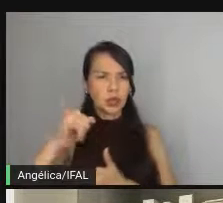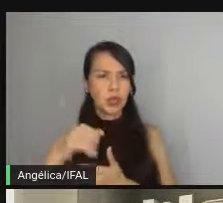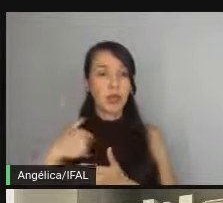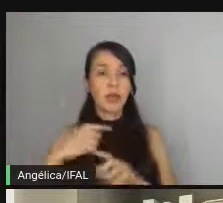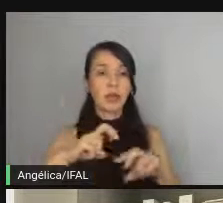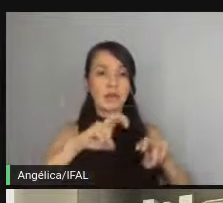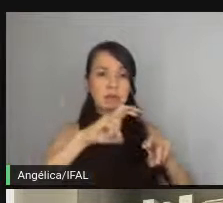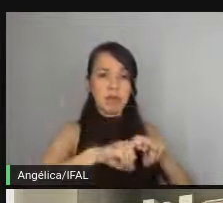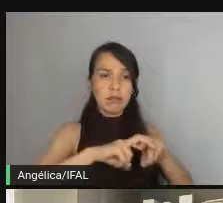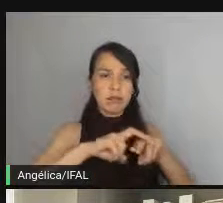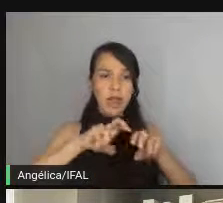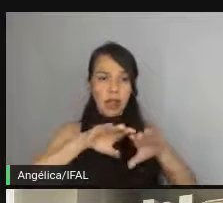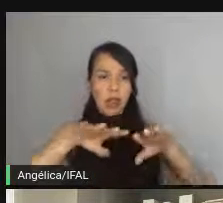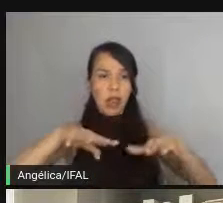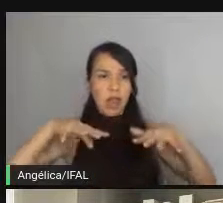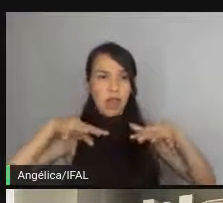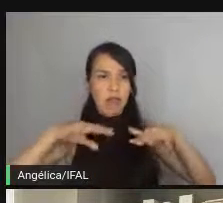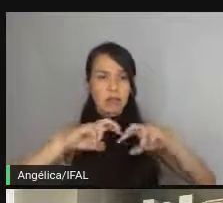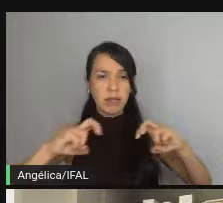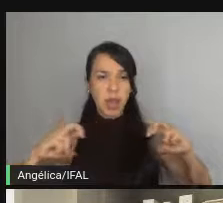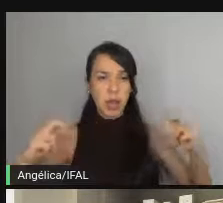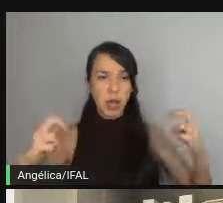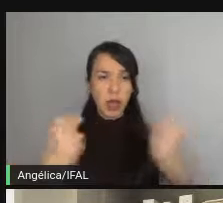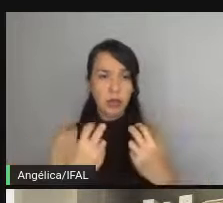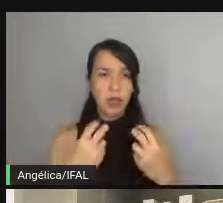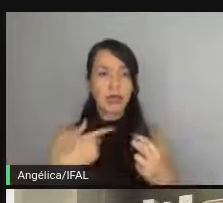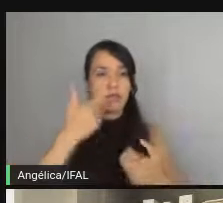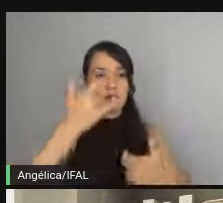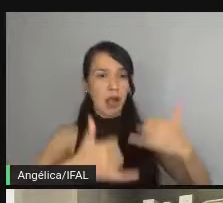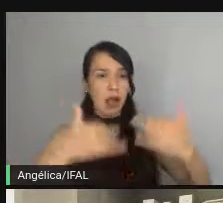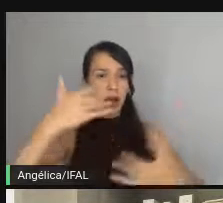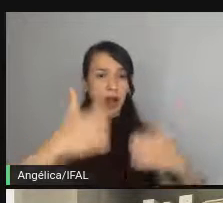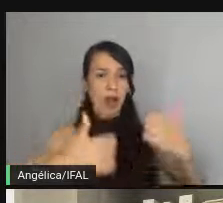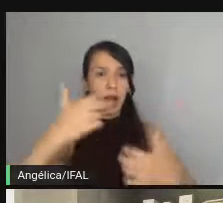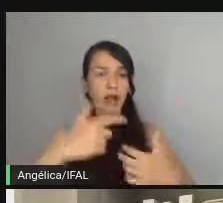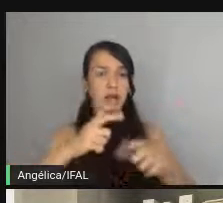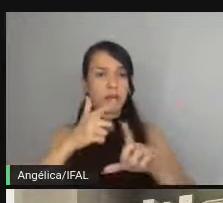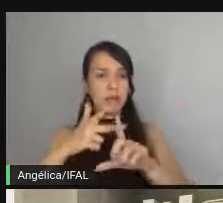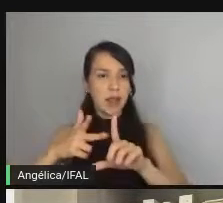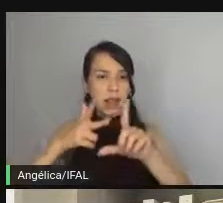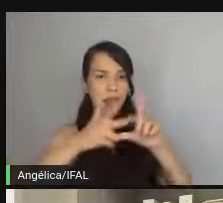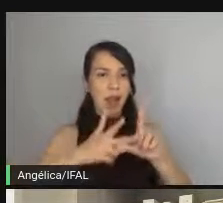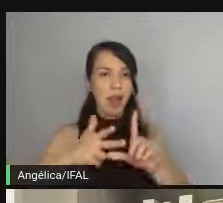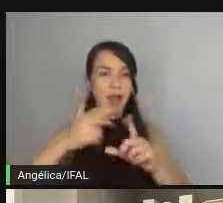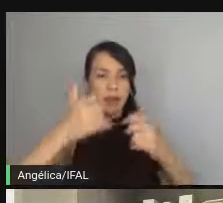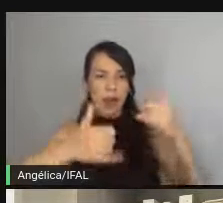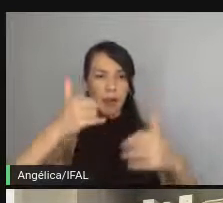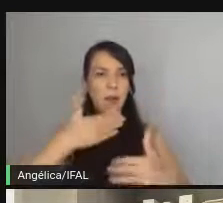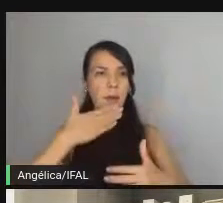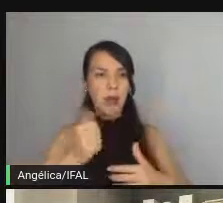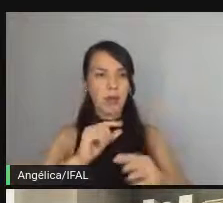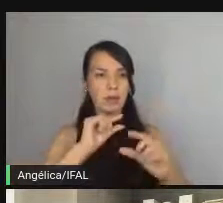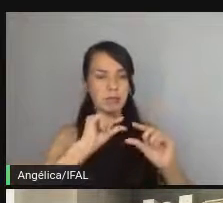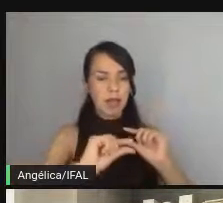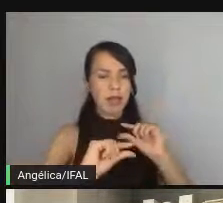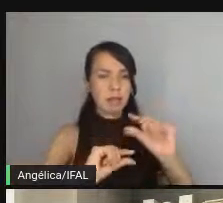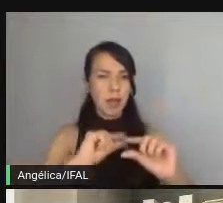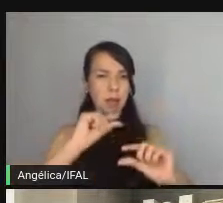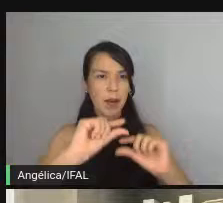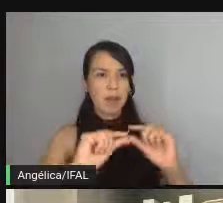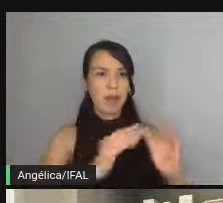sentar com eles consegui sentar com vocês e explicar tudo melhor nas lives explicar tudo tintim por tintim